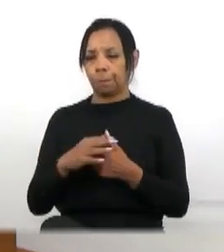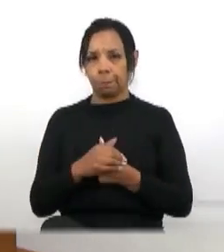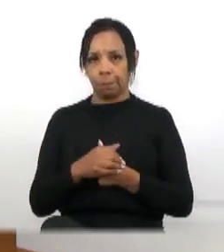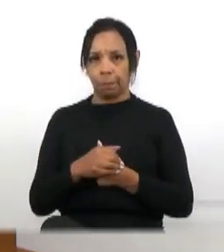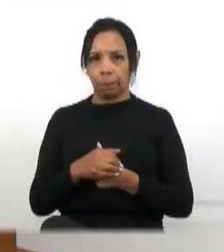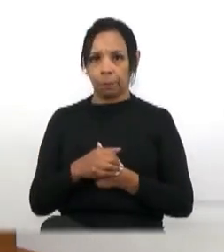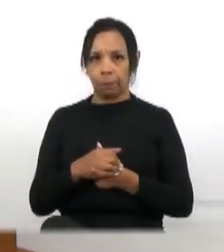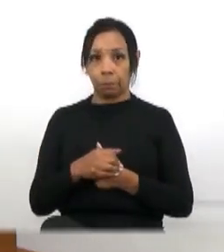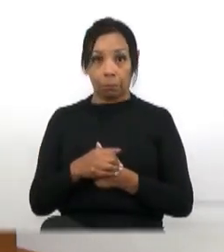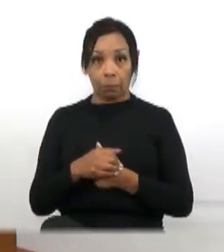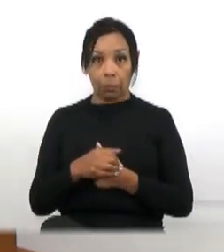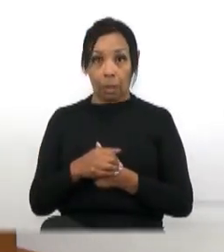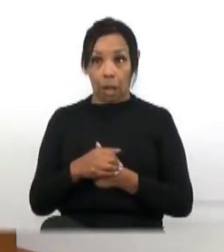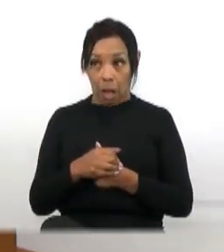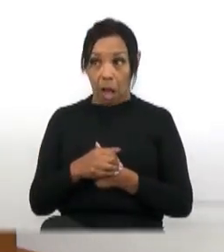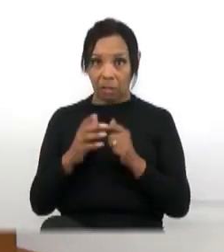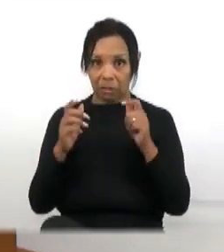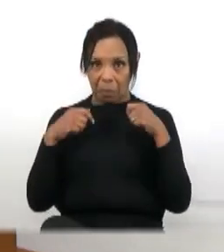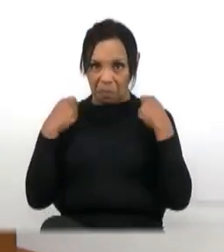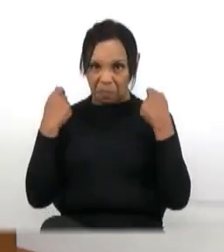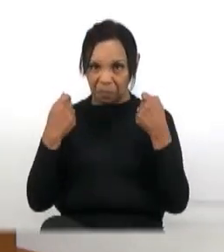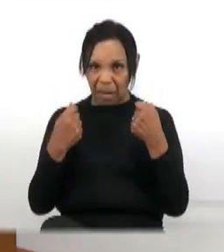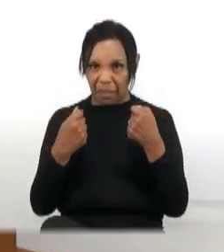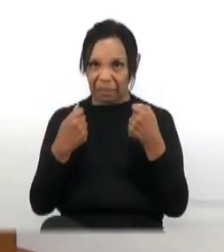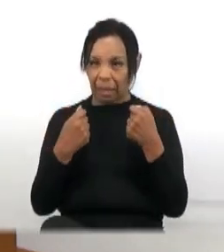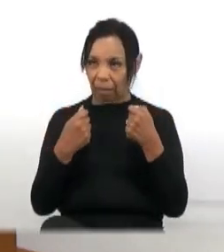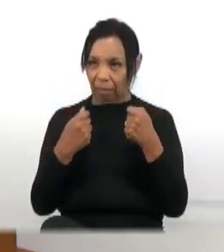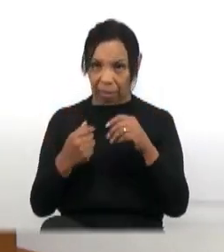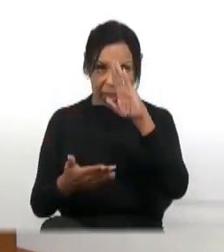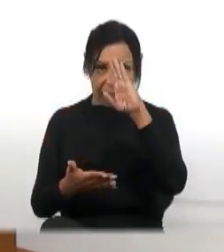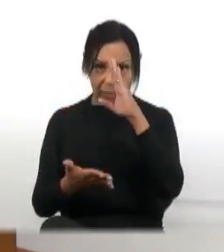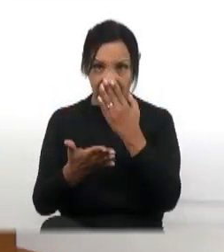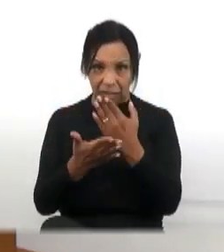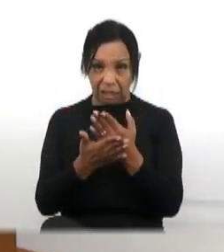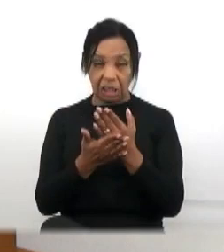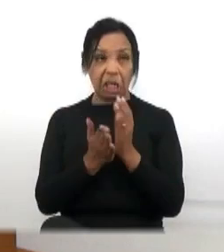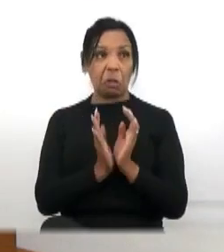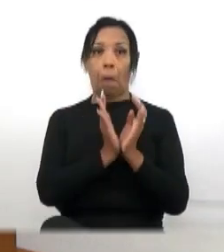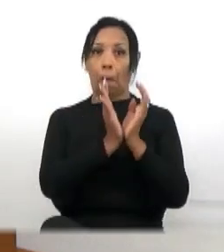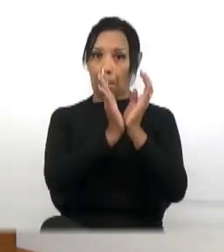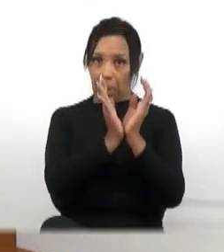Essa é a cidade premiada que vocês querem acreditar que ela seja? Que ela é?